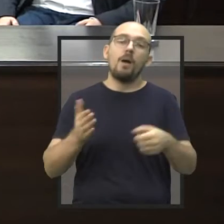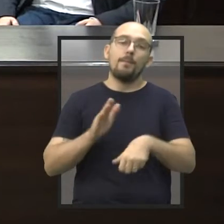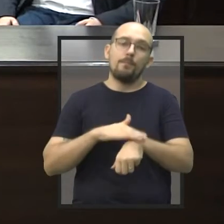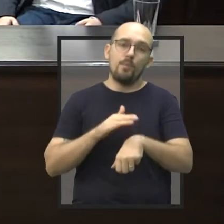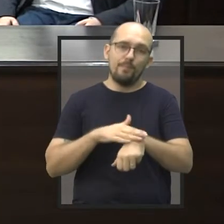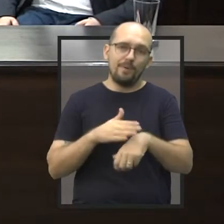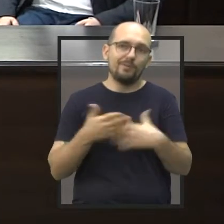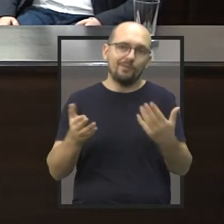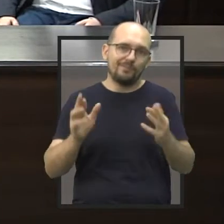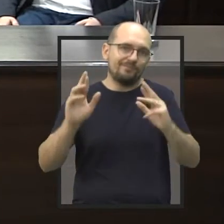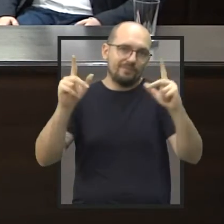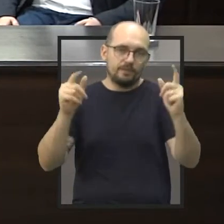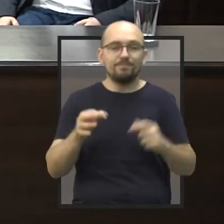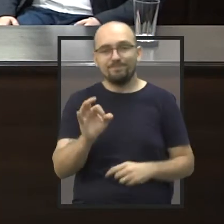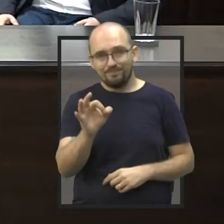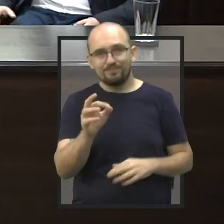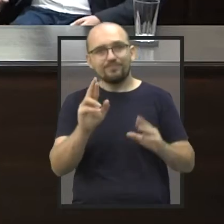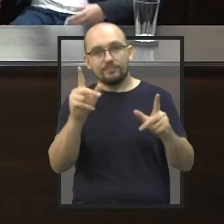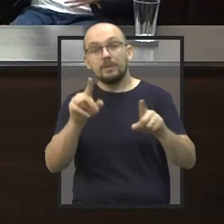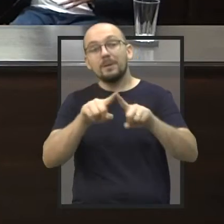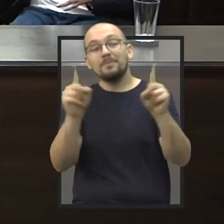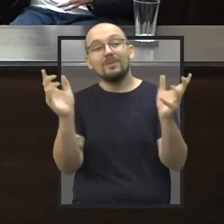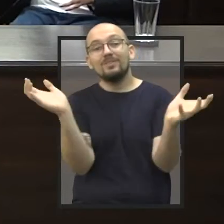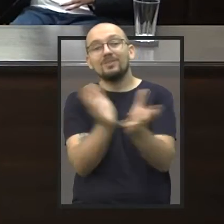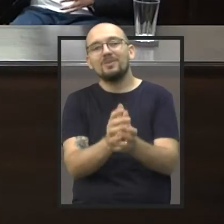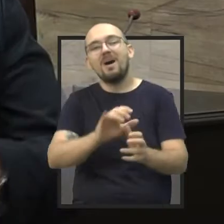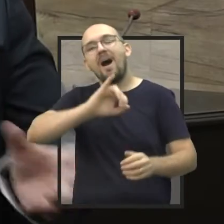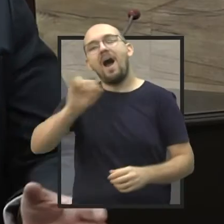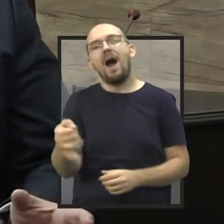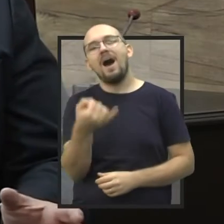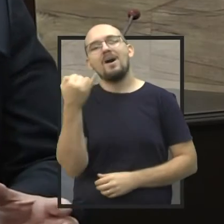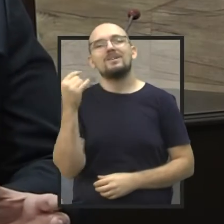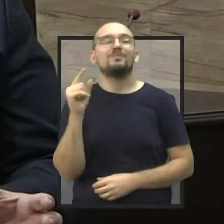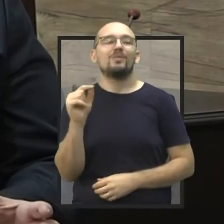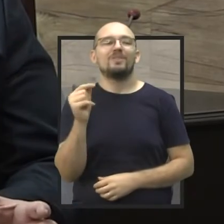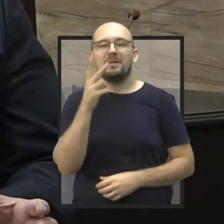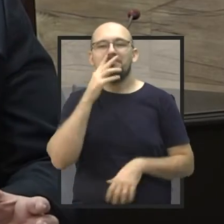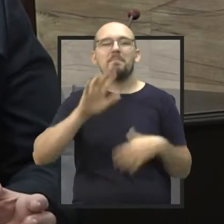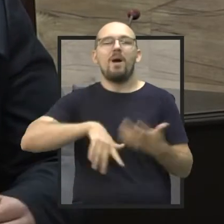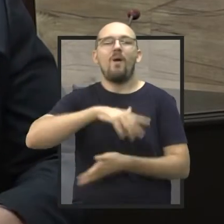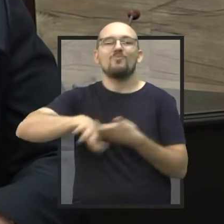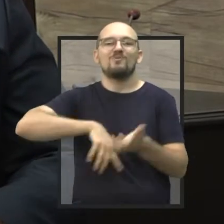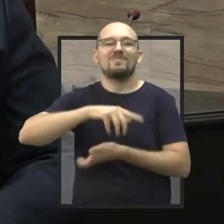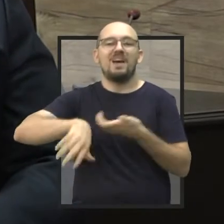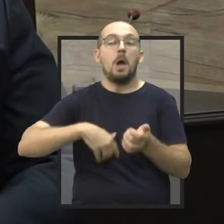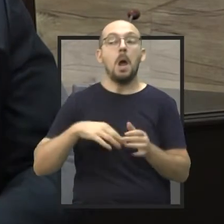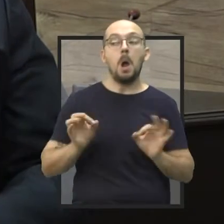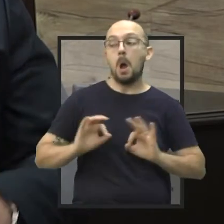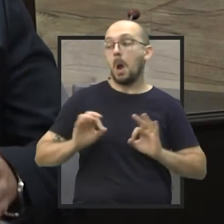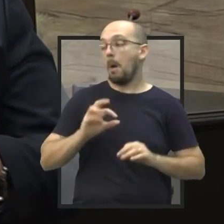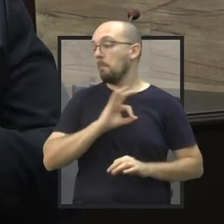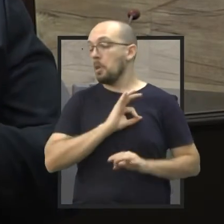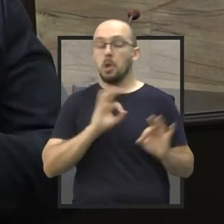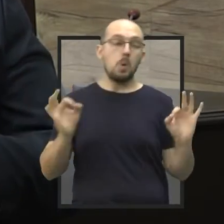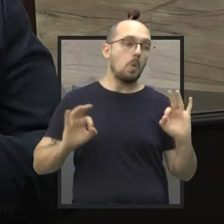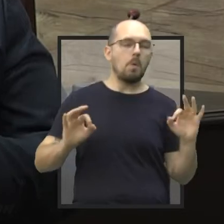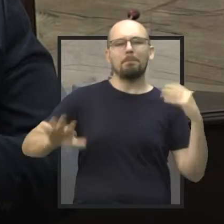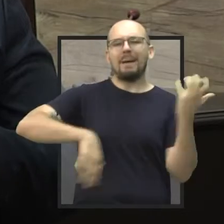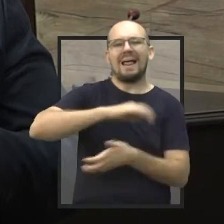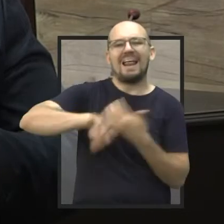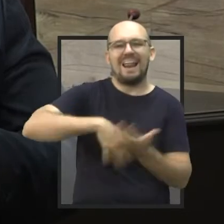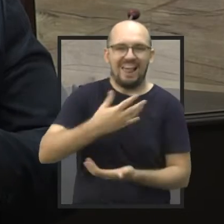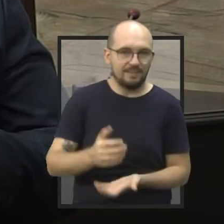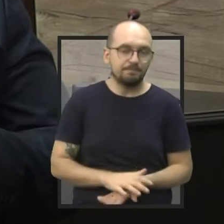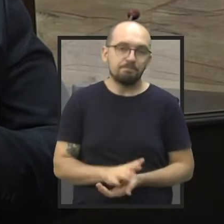todos os sentidos. Isso, exceção. Só que o pessoal aproveita a exceção para começar a bagunçar de novo. Então, acho que seria interessante